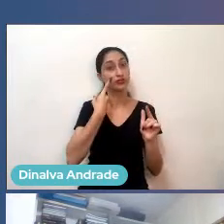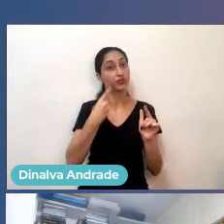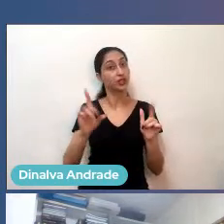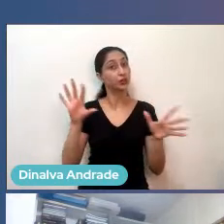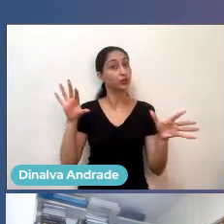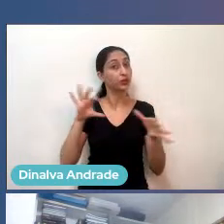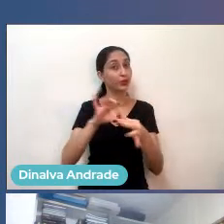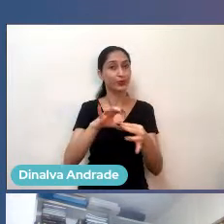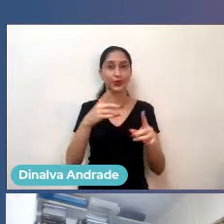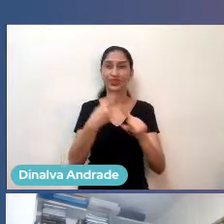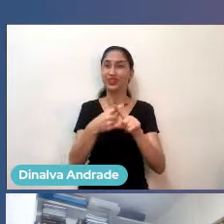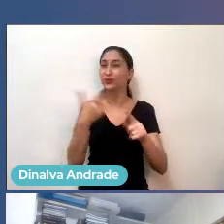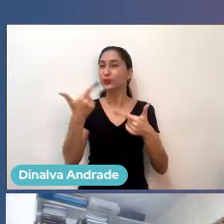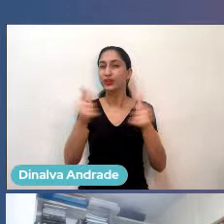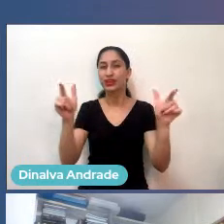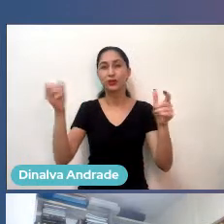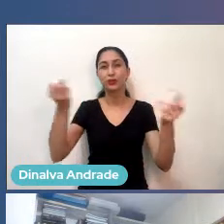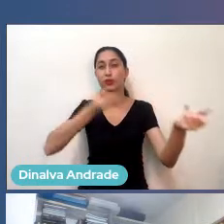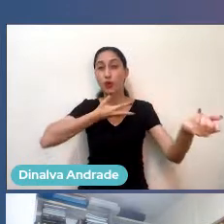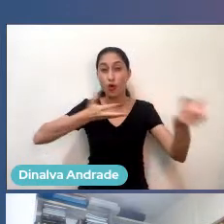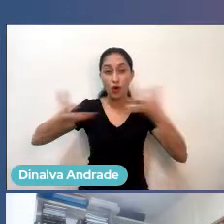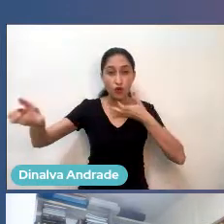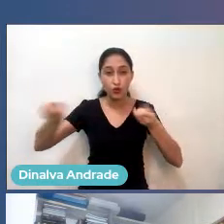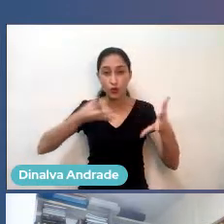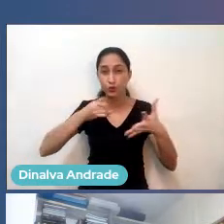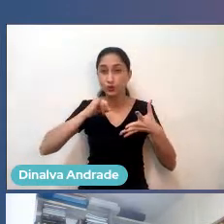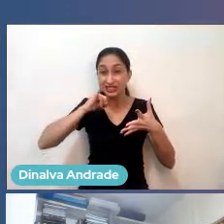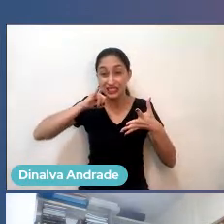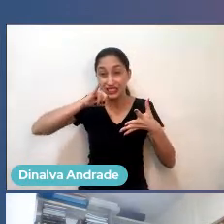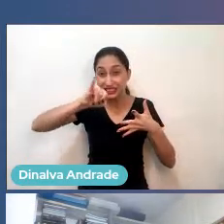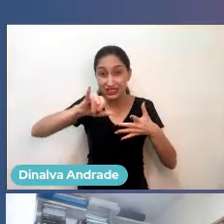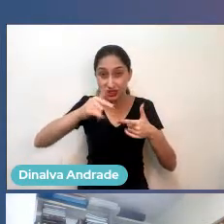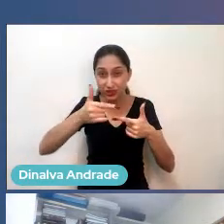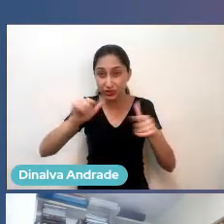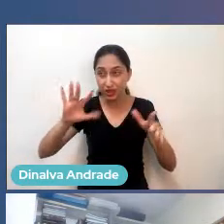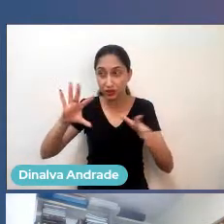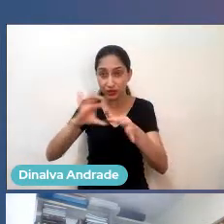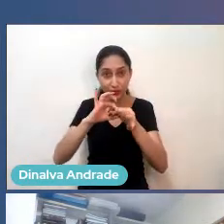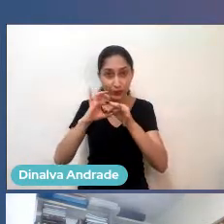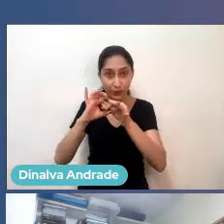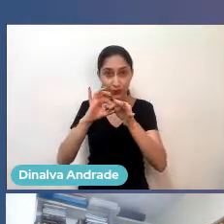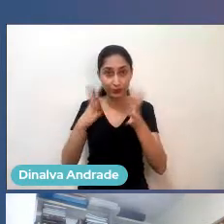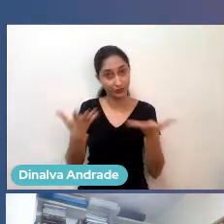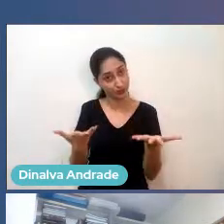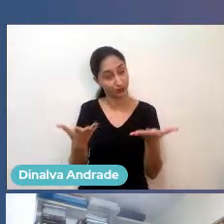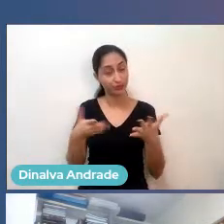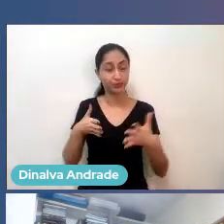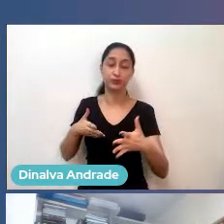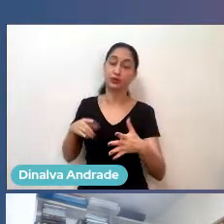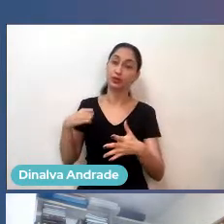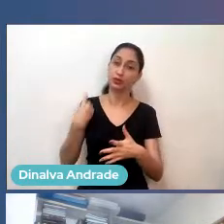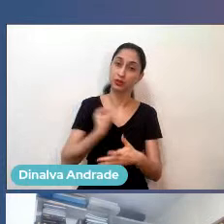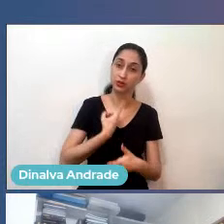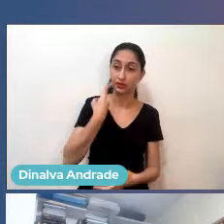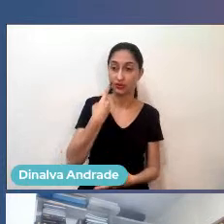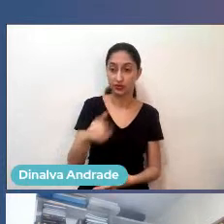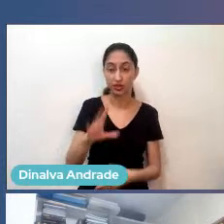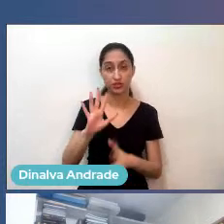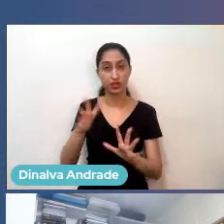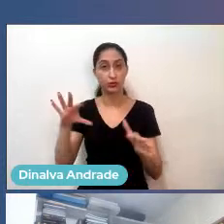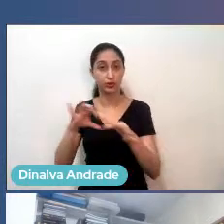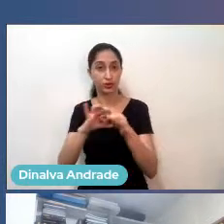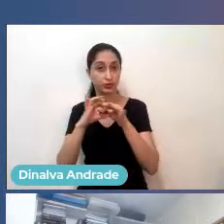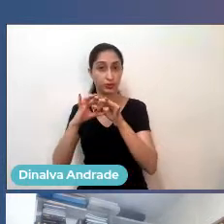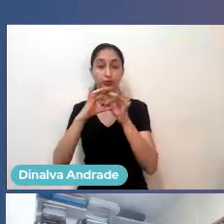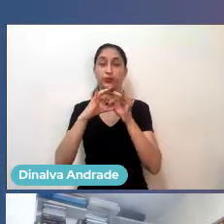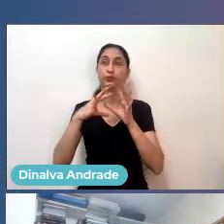não existe inovação sem conexão, e não existe barreira, não existe fronteira, que entra aí até que está, com toda a conexão internacional que